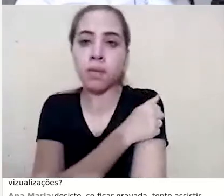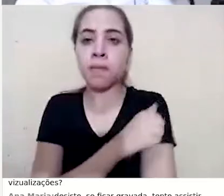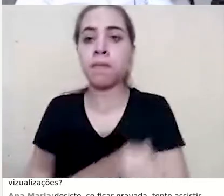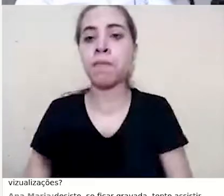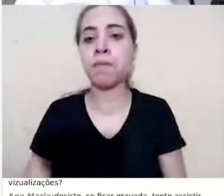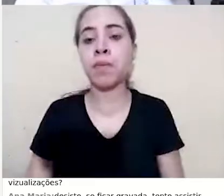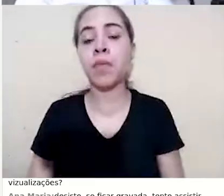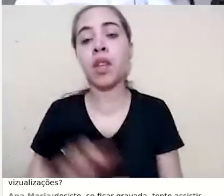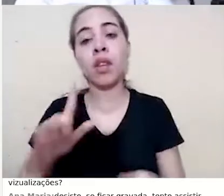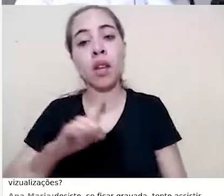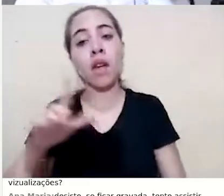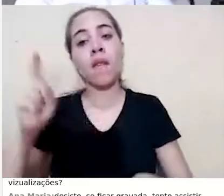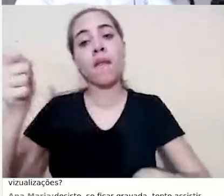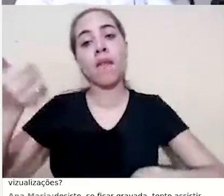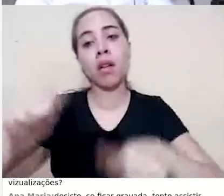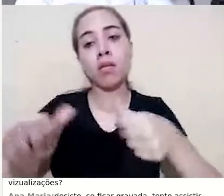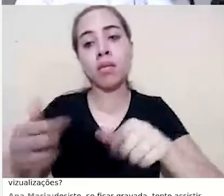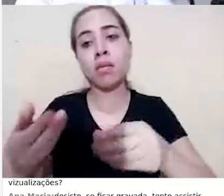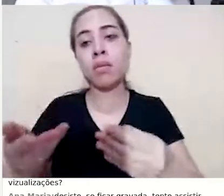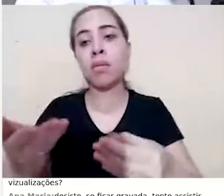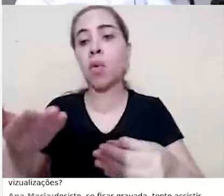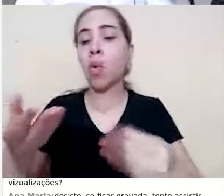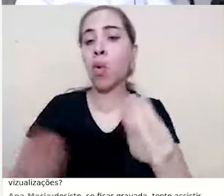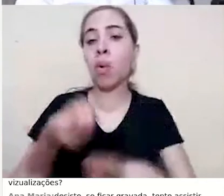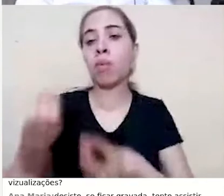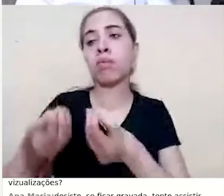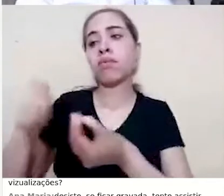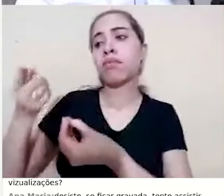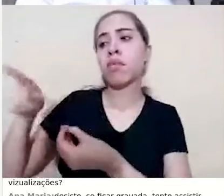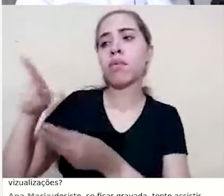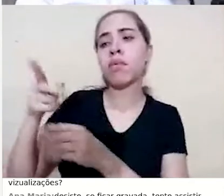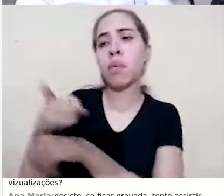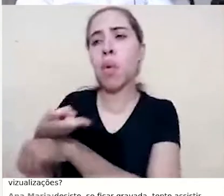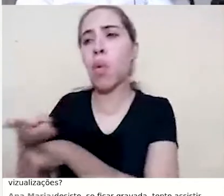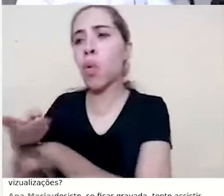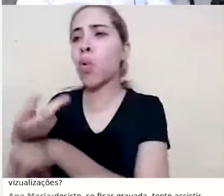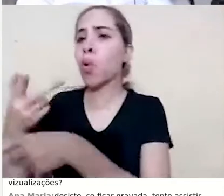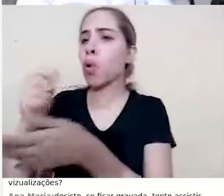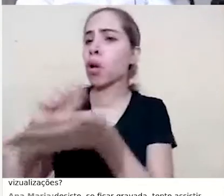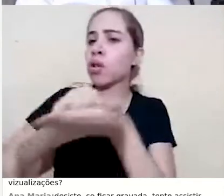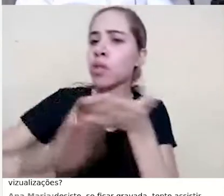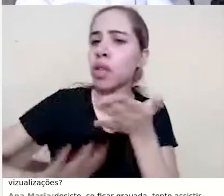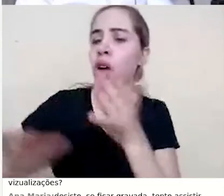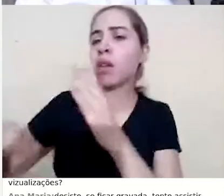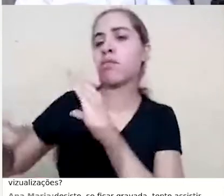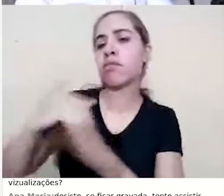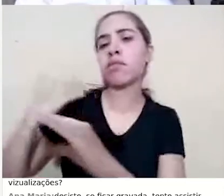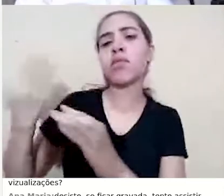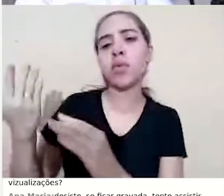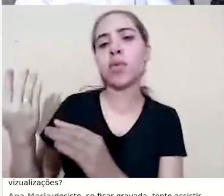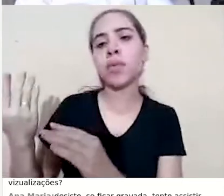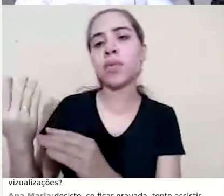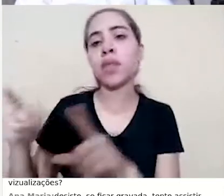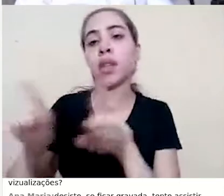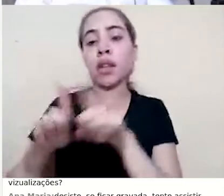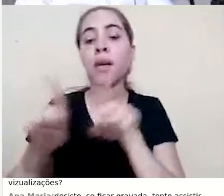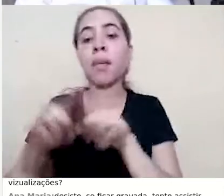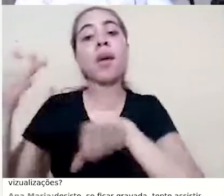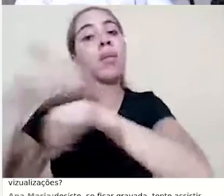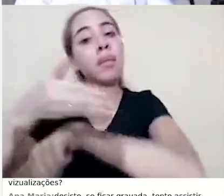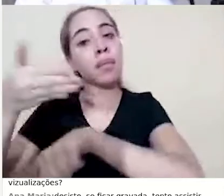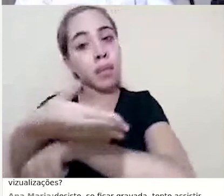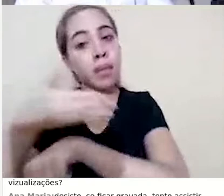fazer a avaliação dos recursos que ele acessou, das tarefas que ele enviou, e também da participação